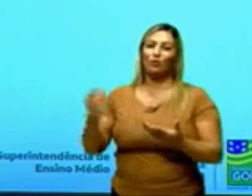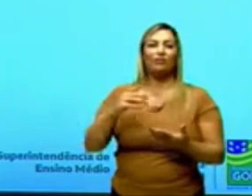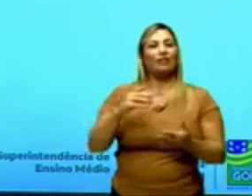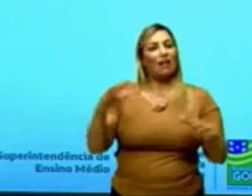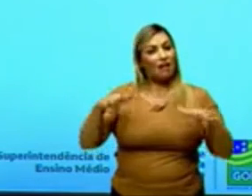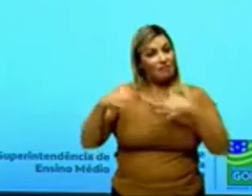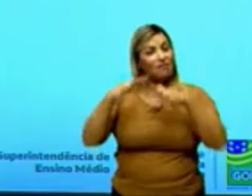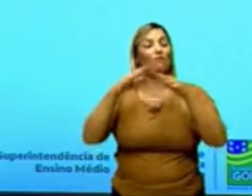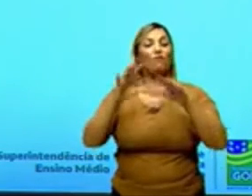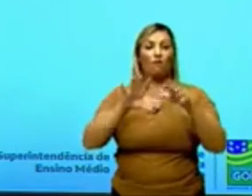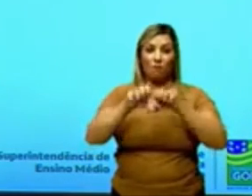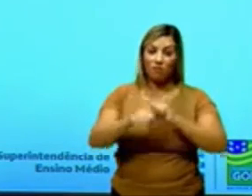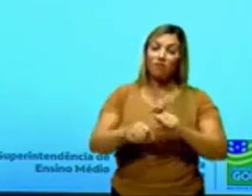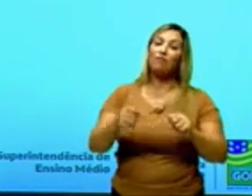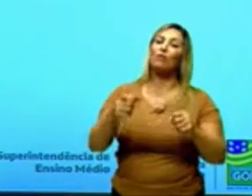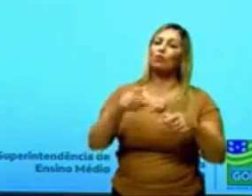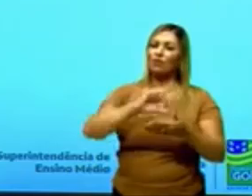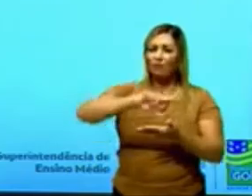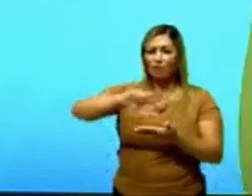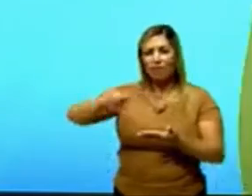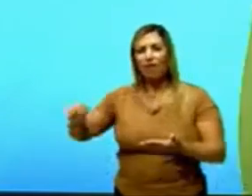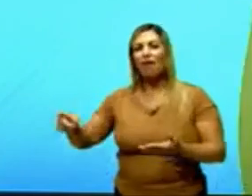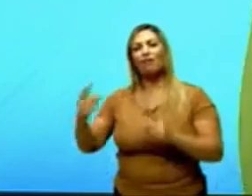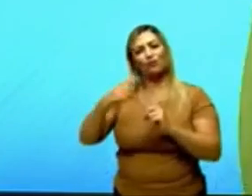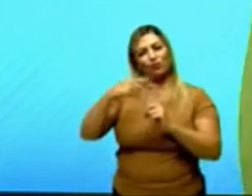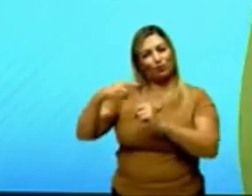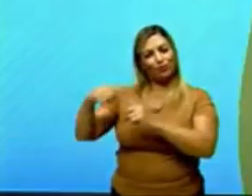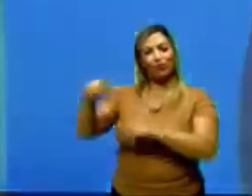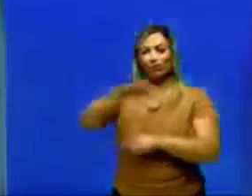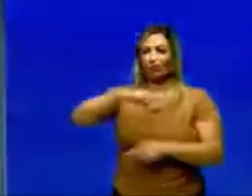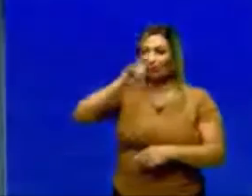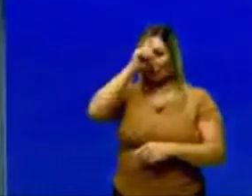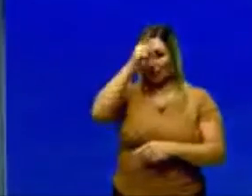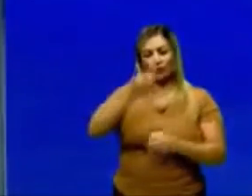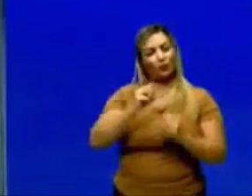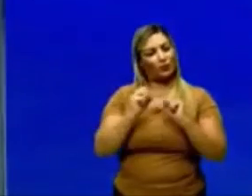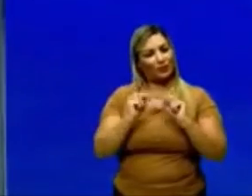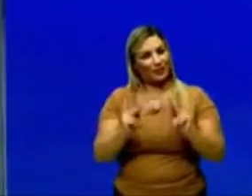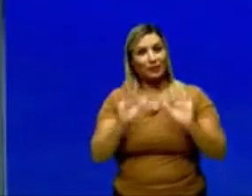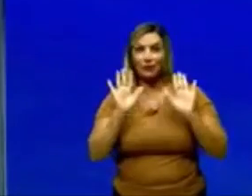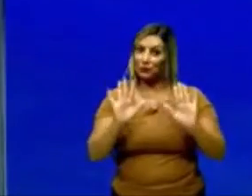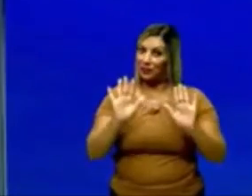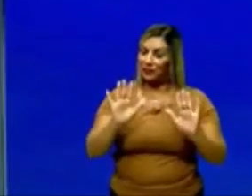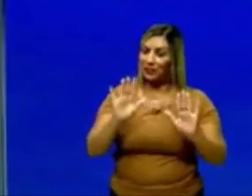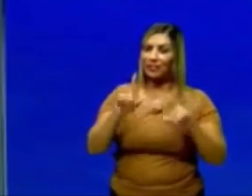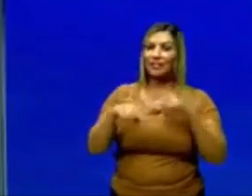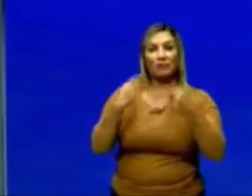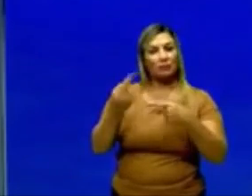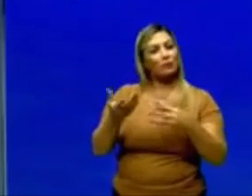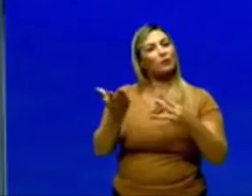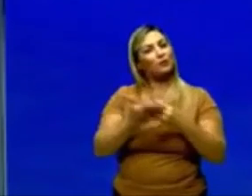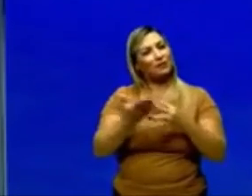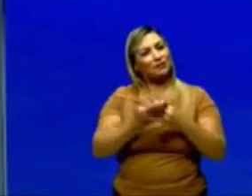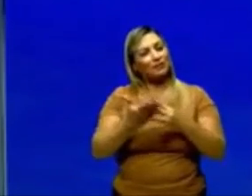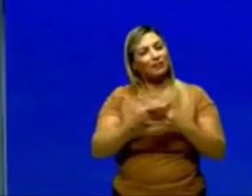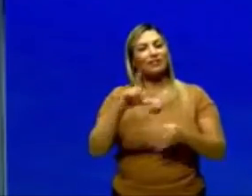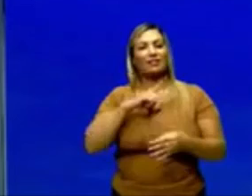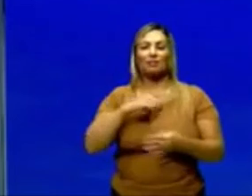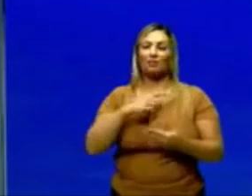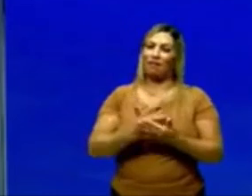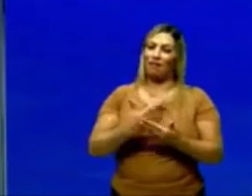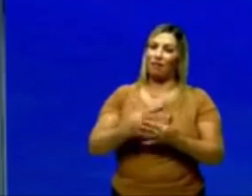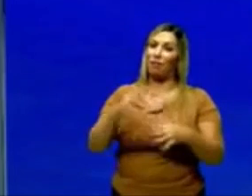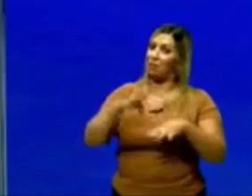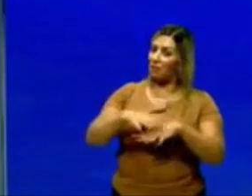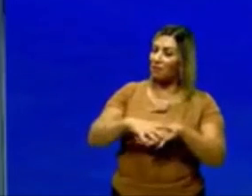formação e os plásticos e questões ambientais, tá? Não saiam daí, pois no intervalo, teremos aula de